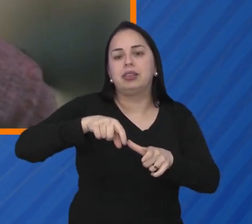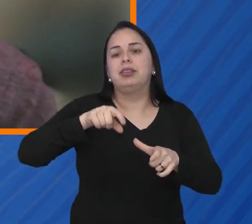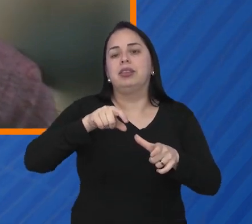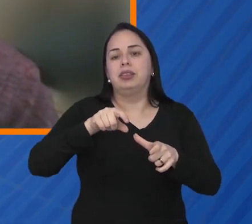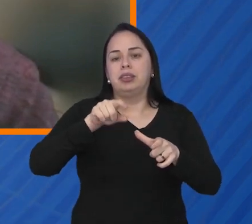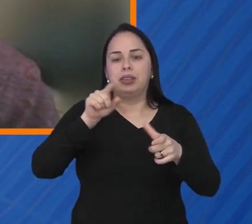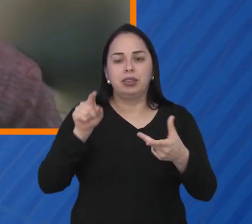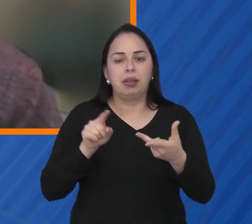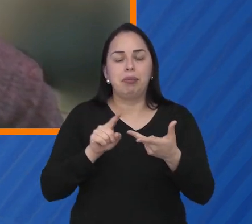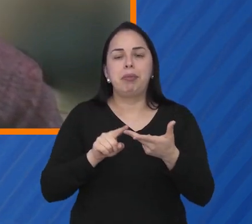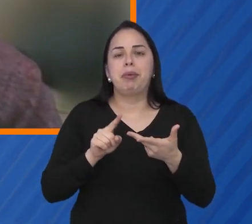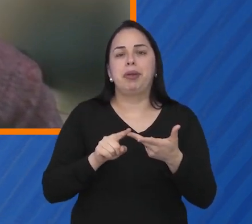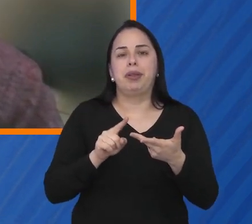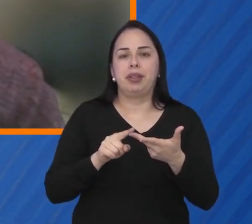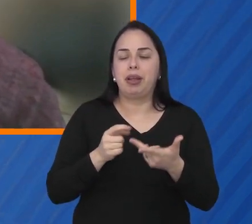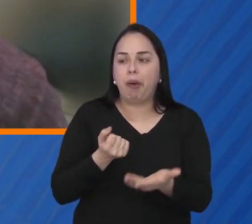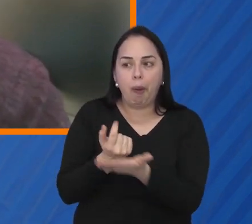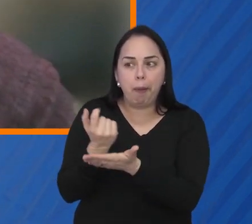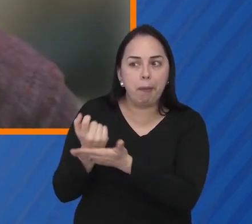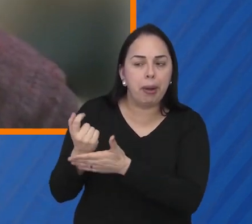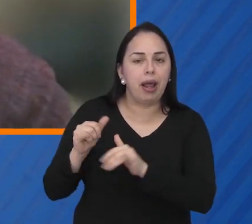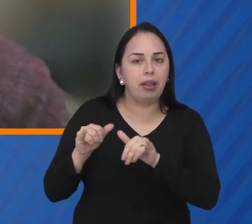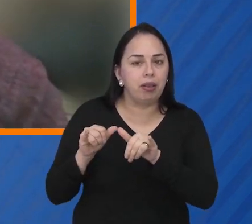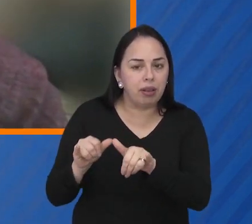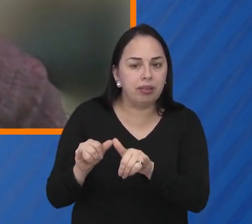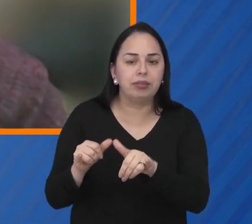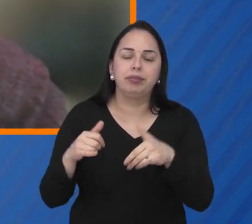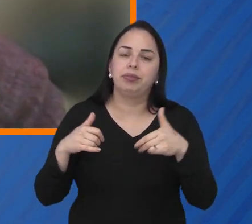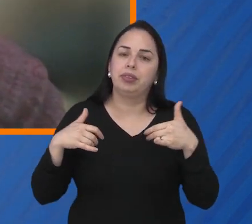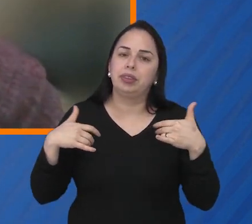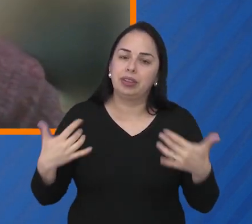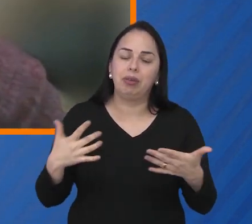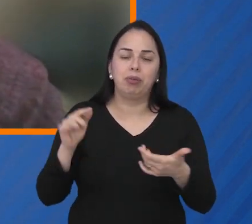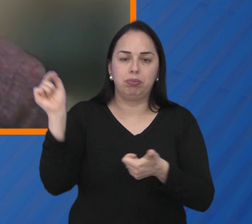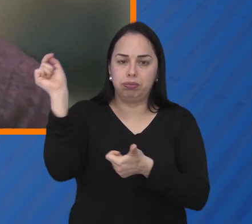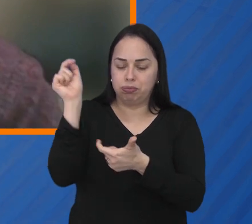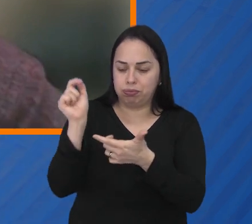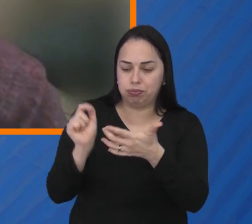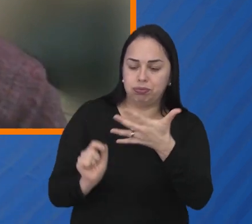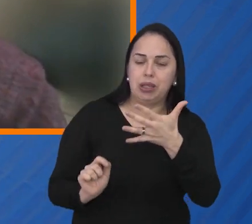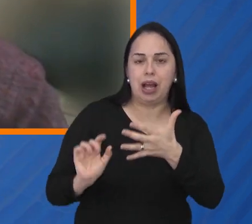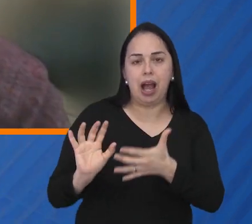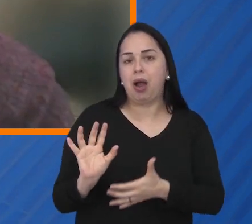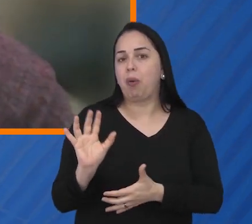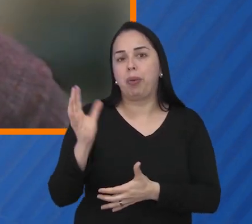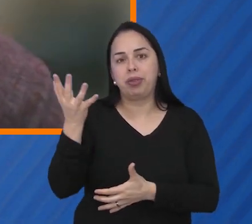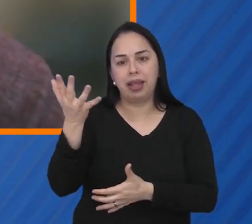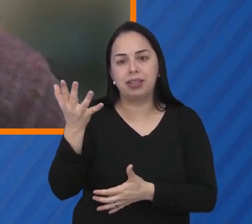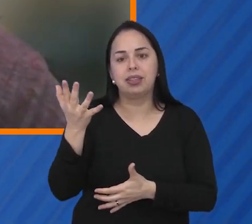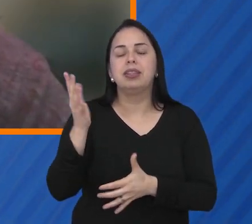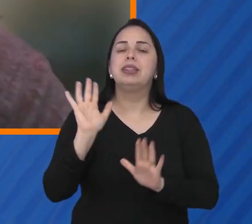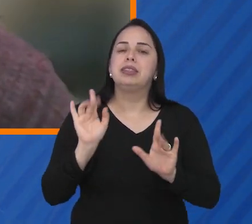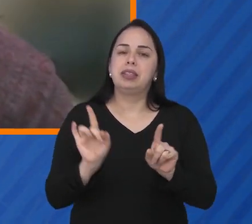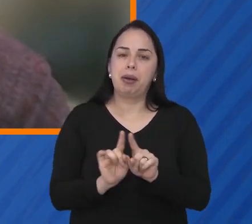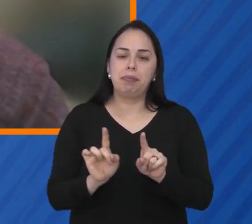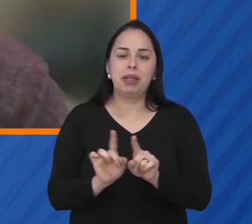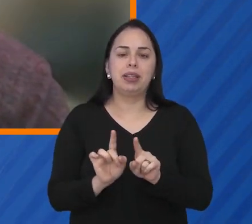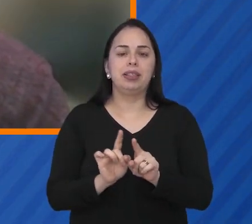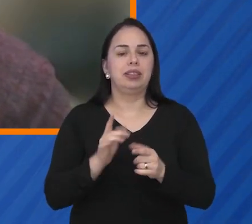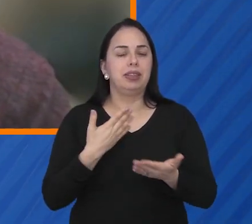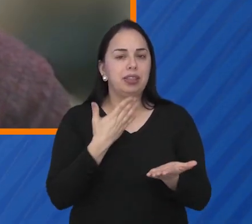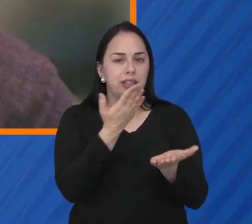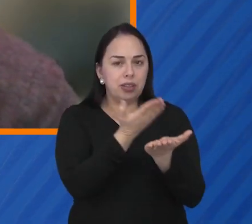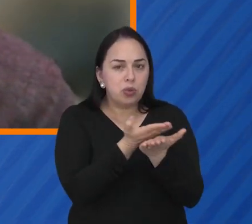orgânica, produção agroecológica, amarrada a compras públicas, mercados públicos, restaurantes populares. Então, tudo isso é um conjunto